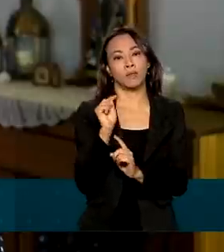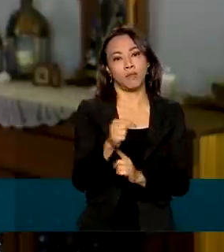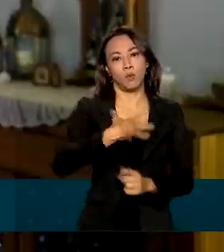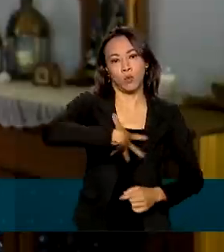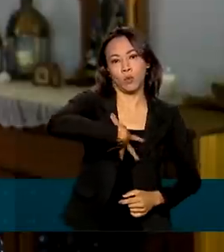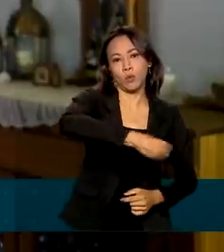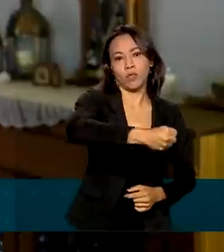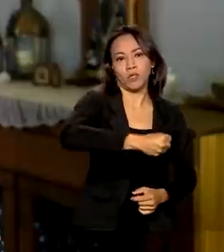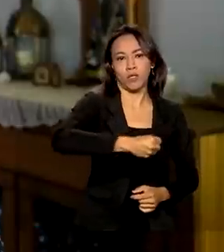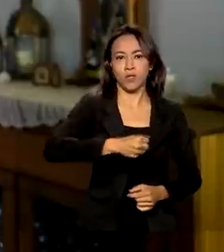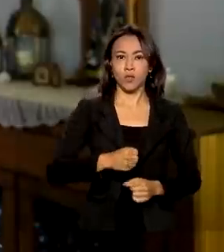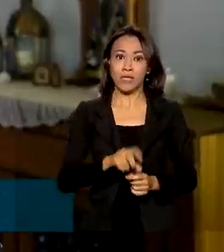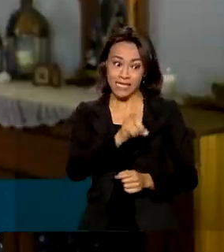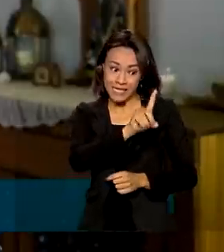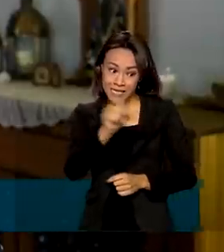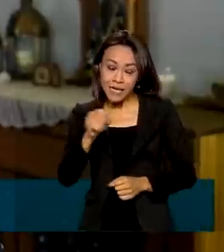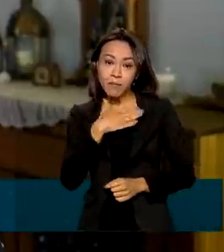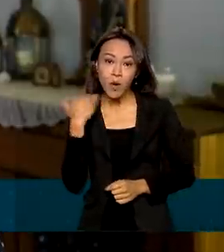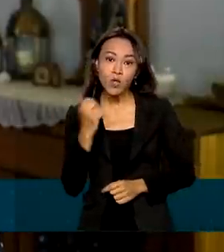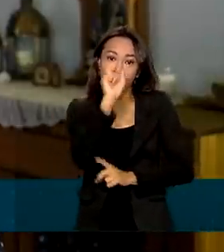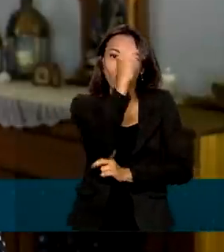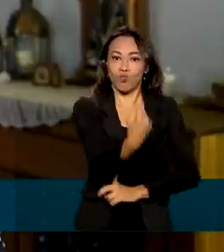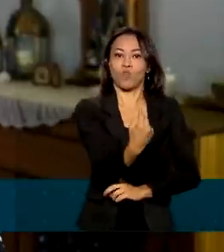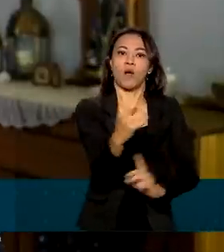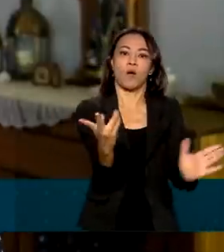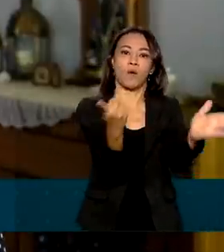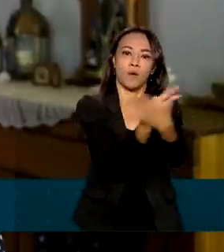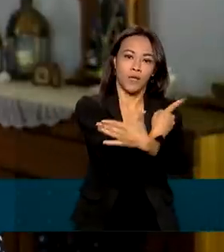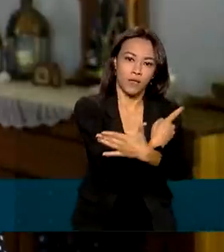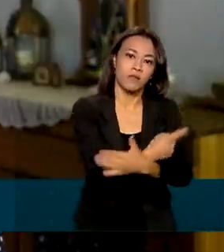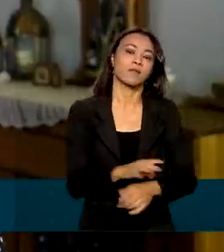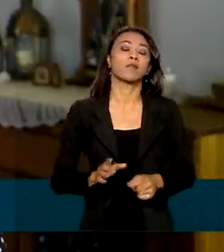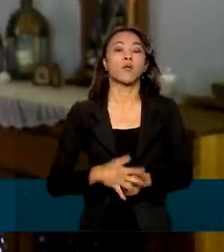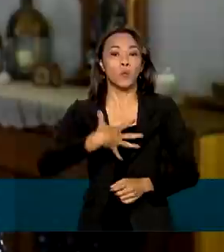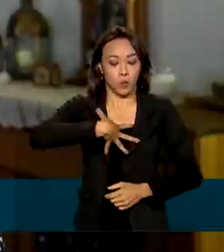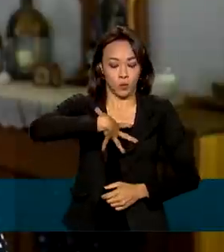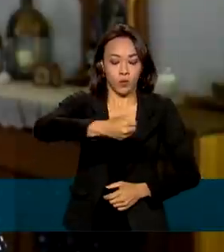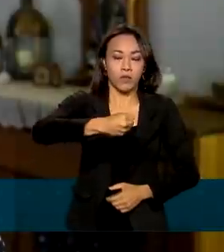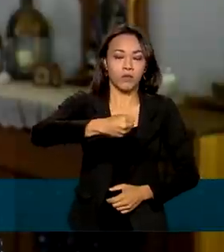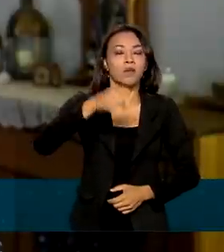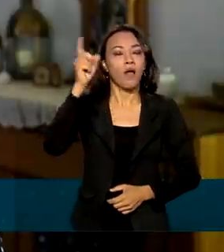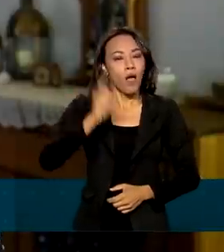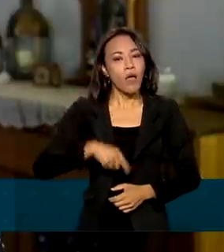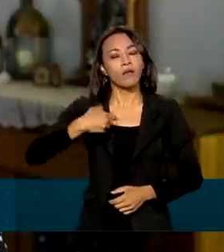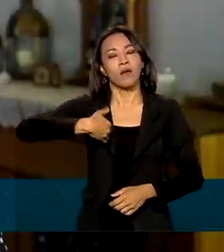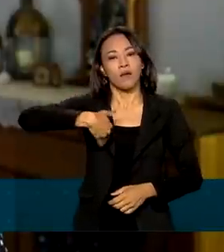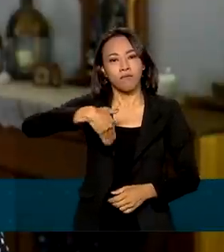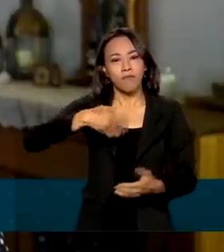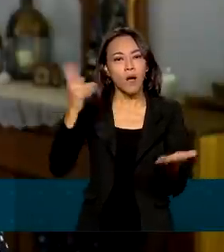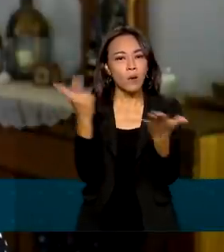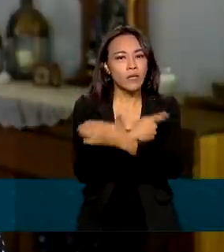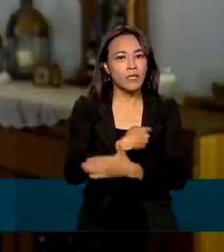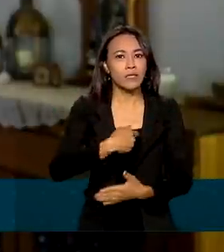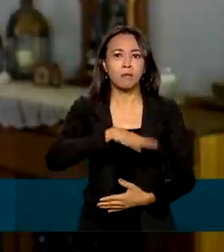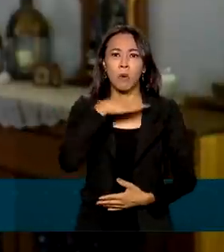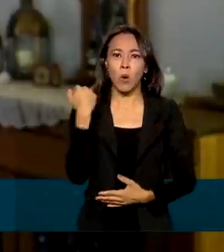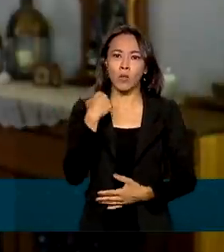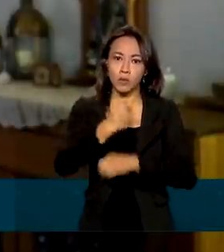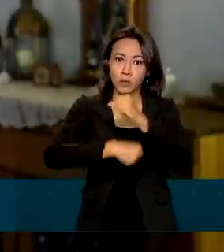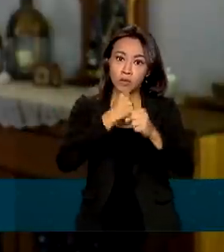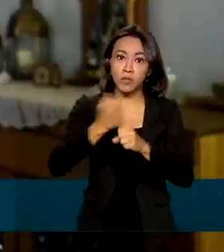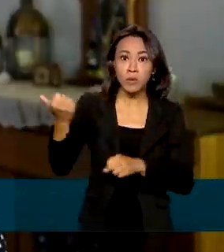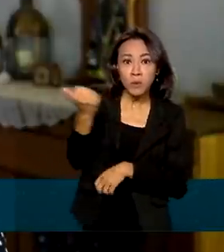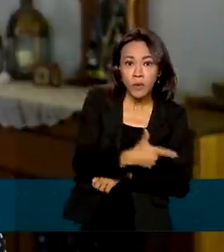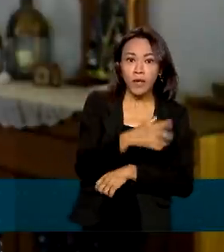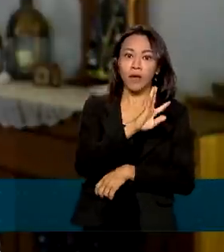Uma a cada 100 mortes em todo o mundo. O suicídio é responsável por mais mortes todos os anos do que o HIV,